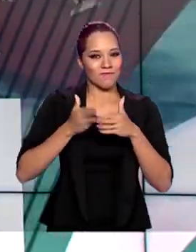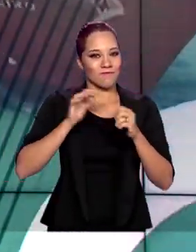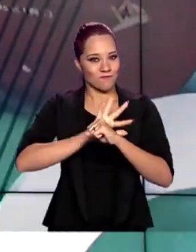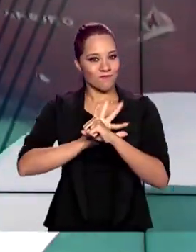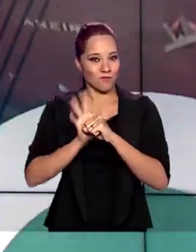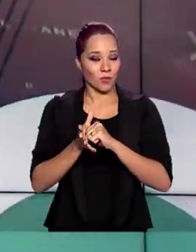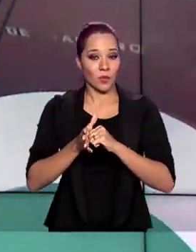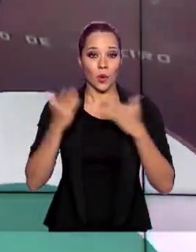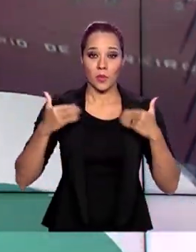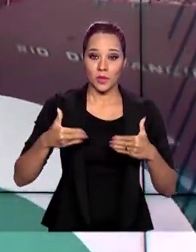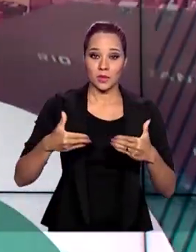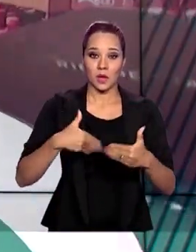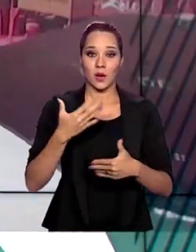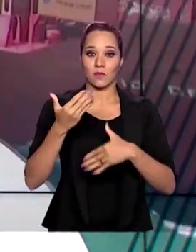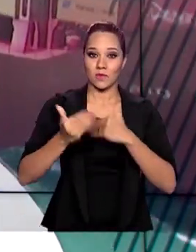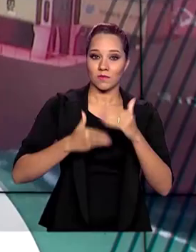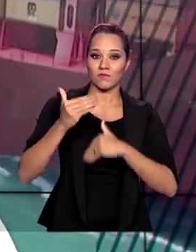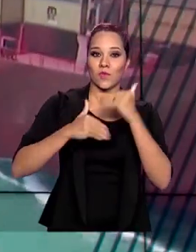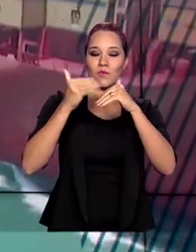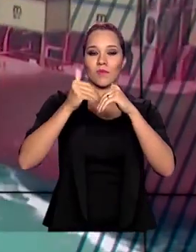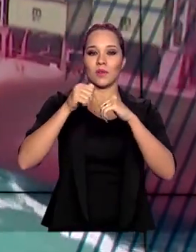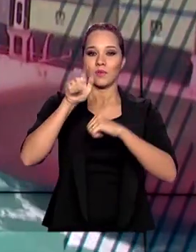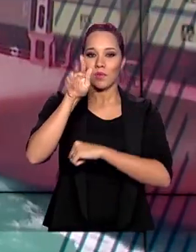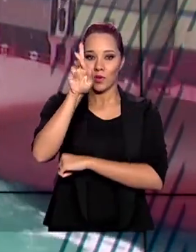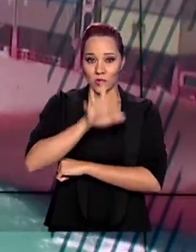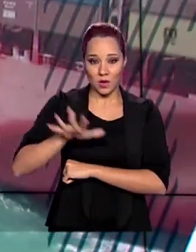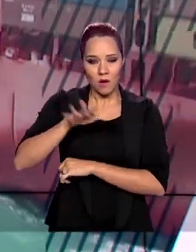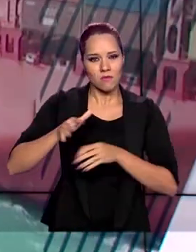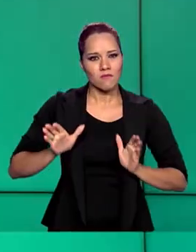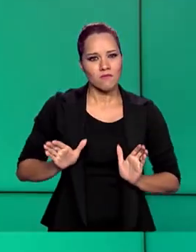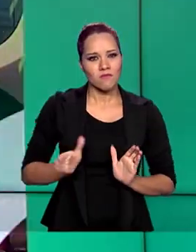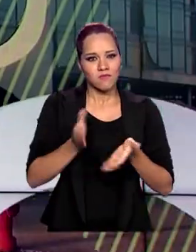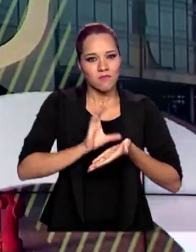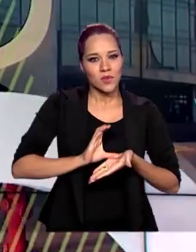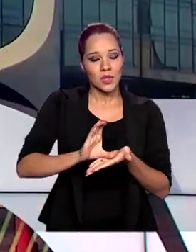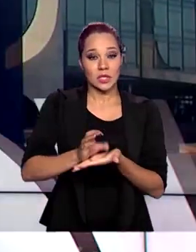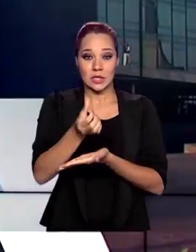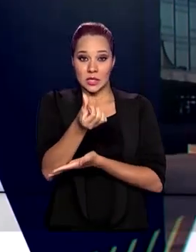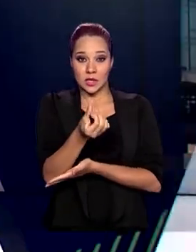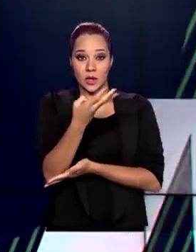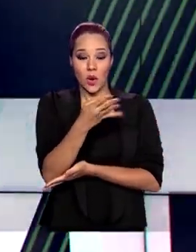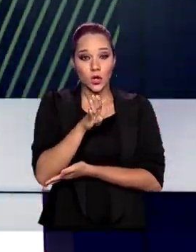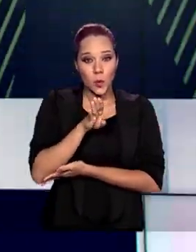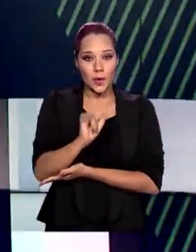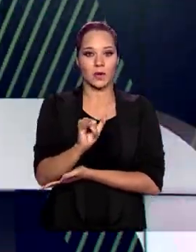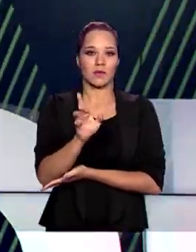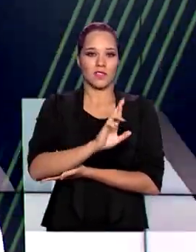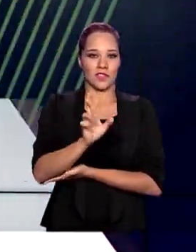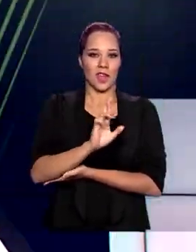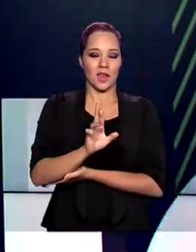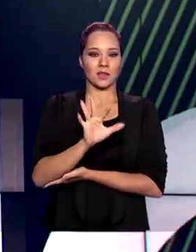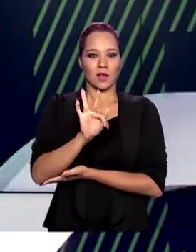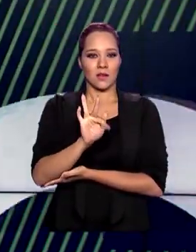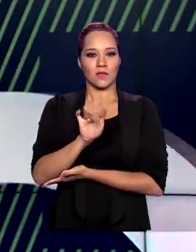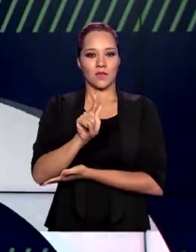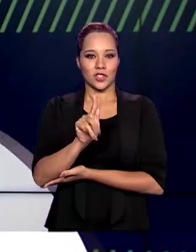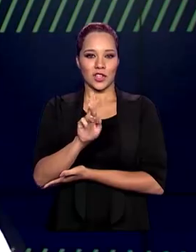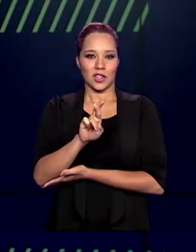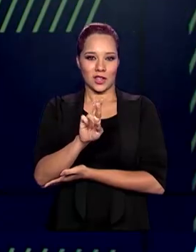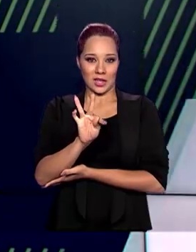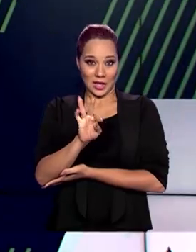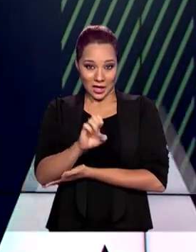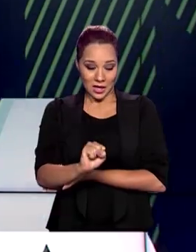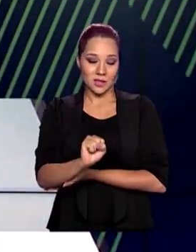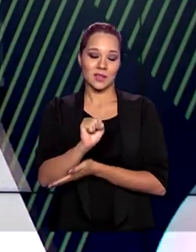o Ministério do Desenvolvimento Regional vai investir mais R 64 bilhões do FGTS no